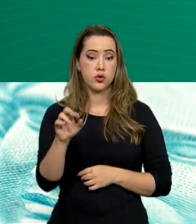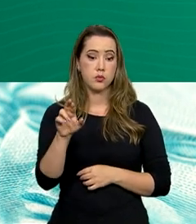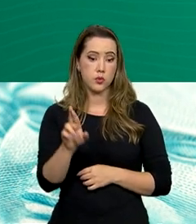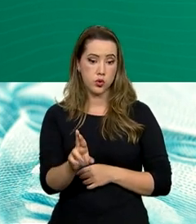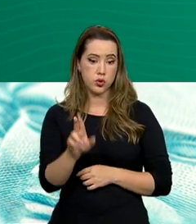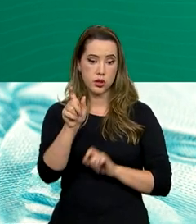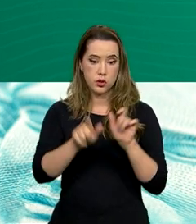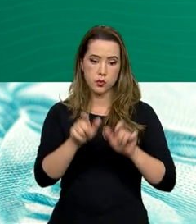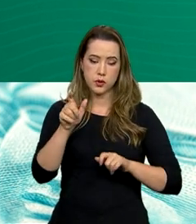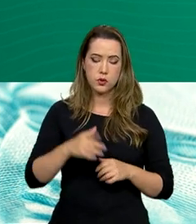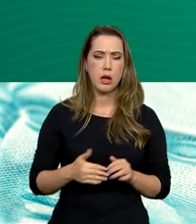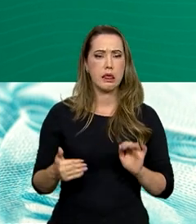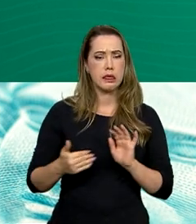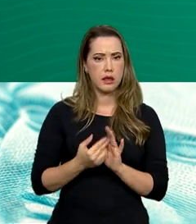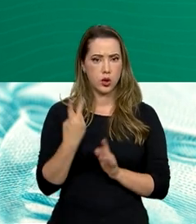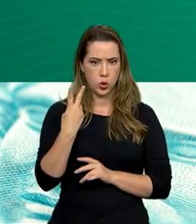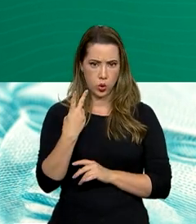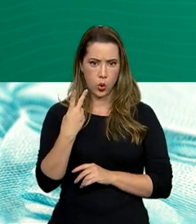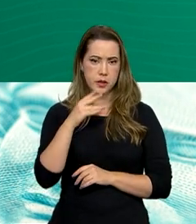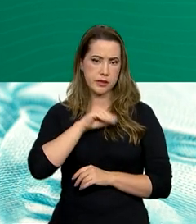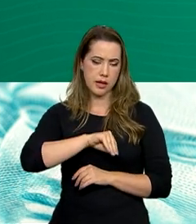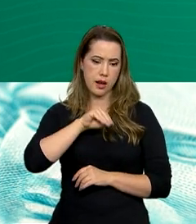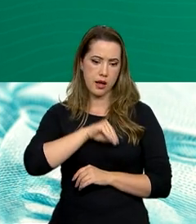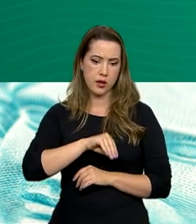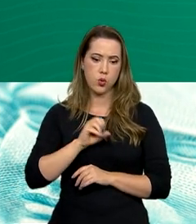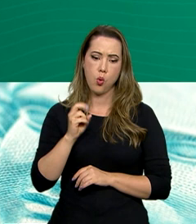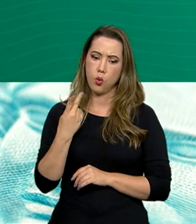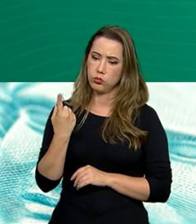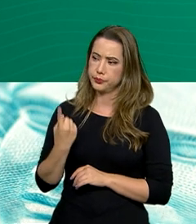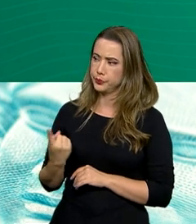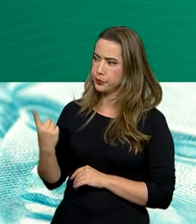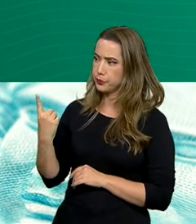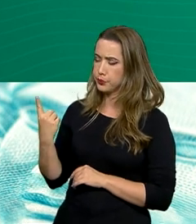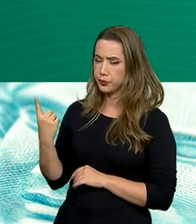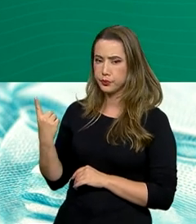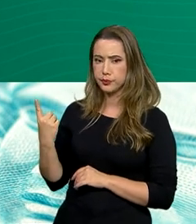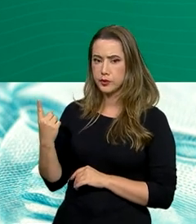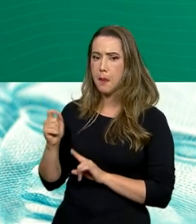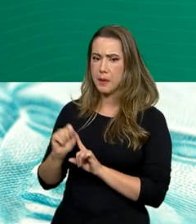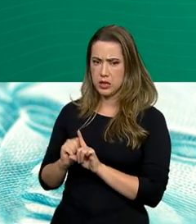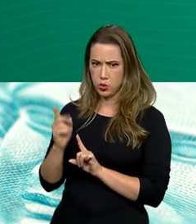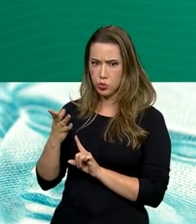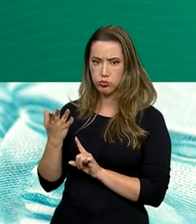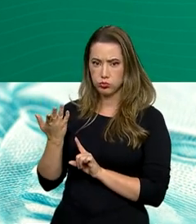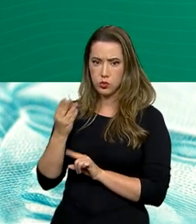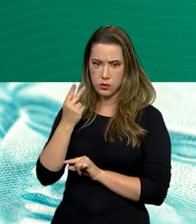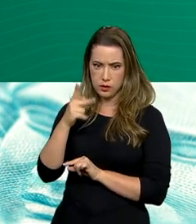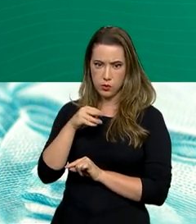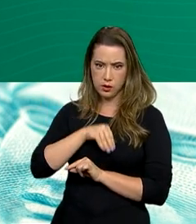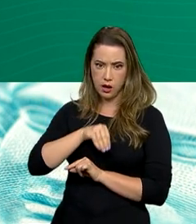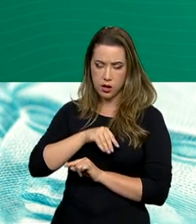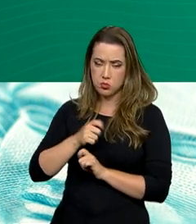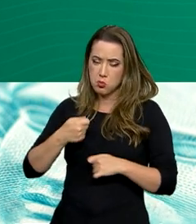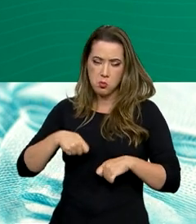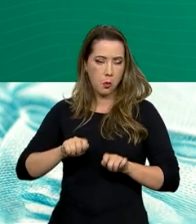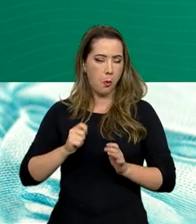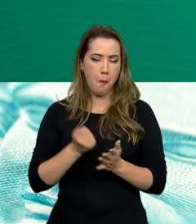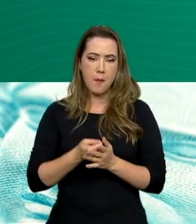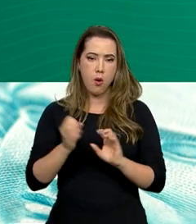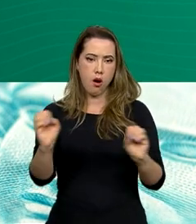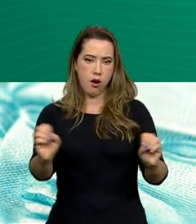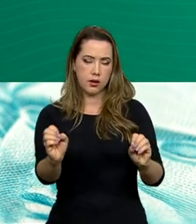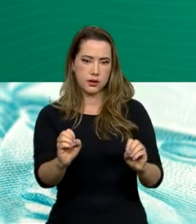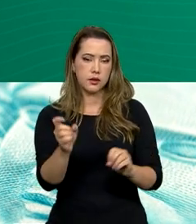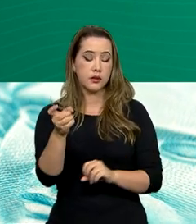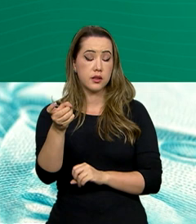Agora, quem ganha até dois salários mínimos, ou R$ 2.640 por mês, não vai mais pagar imposto de renda.